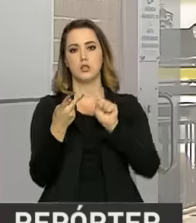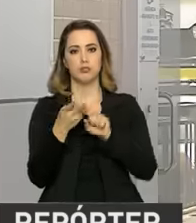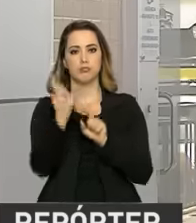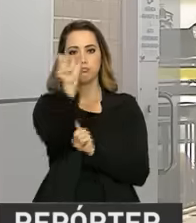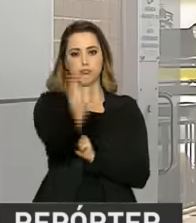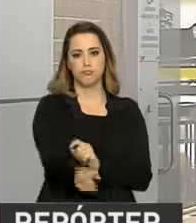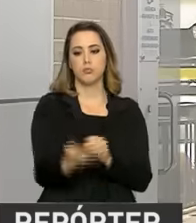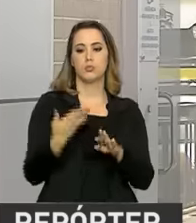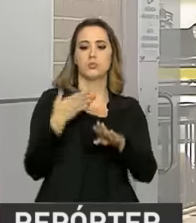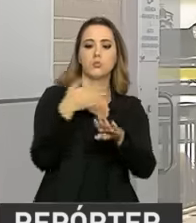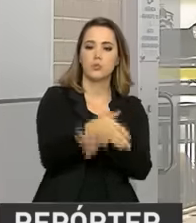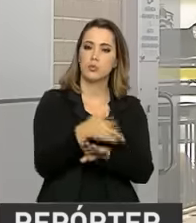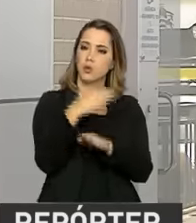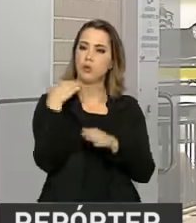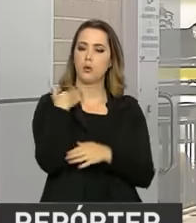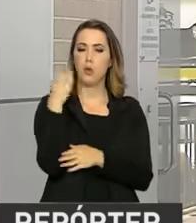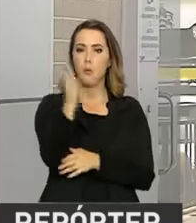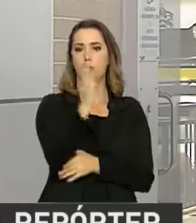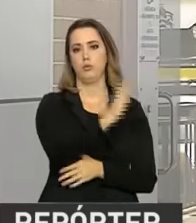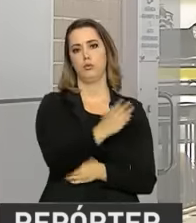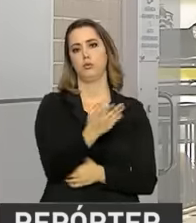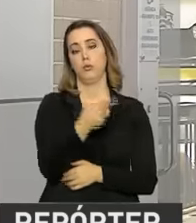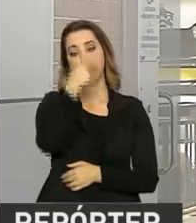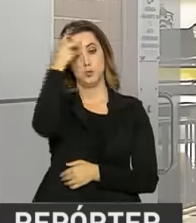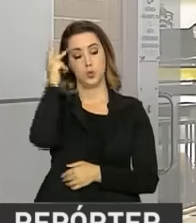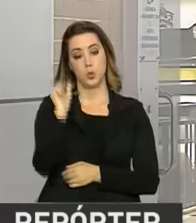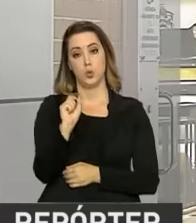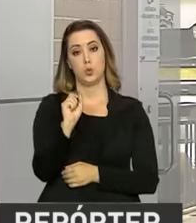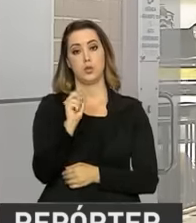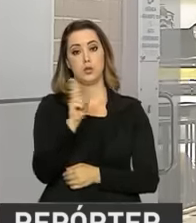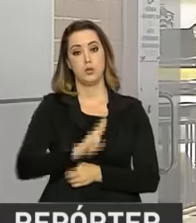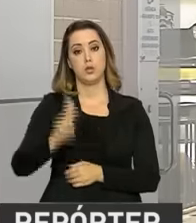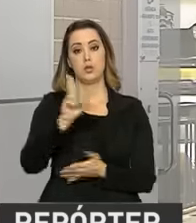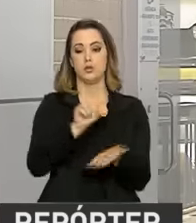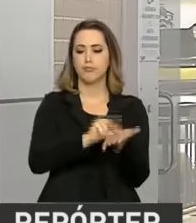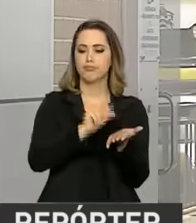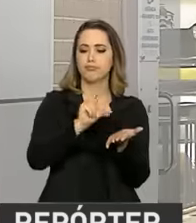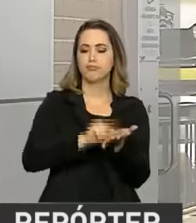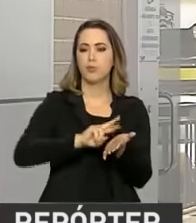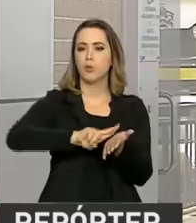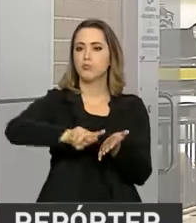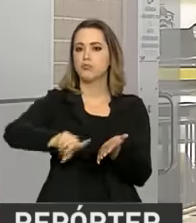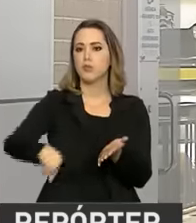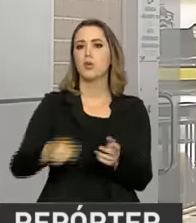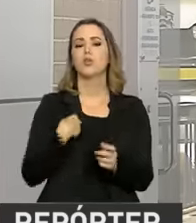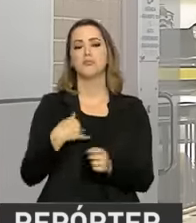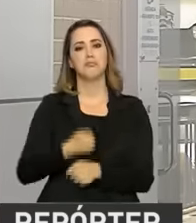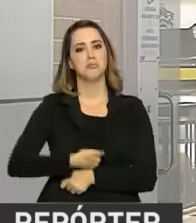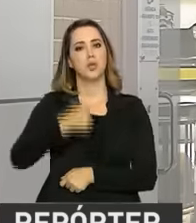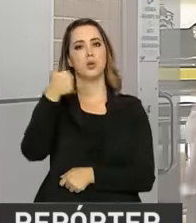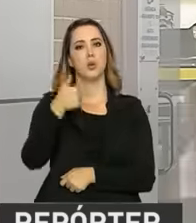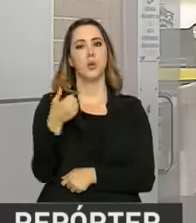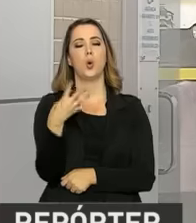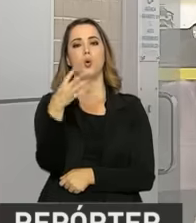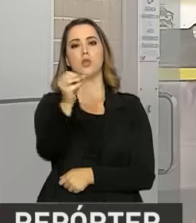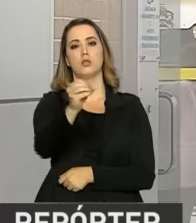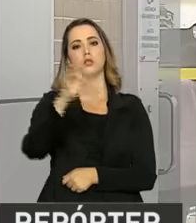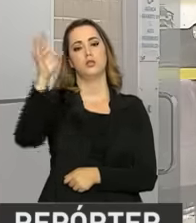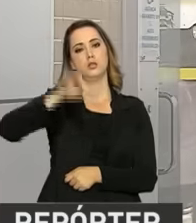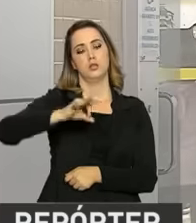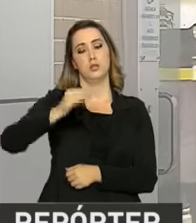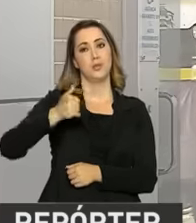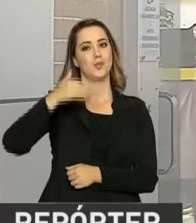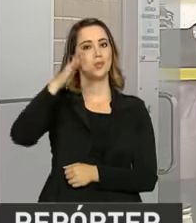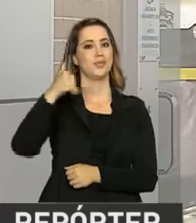De acordo com o Banco, quem usa esses canais se mostra mais satisfeito e consome até 40%